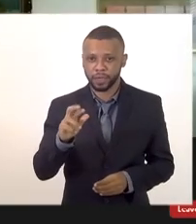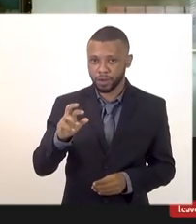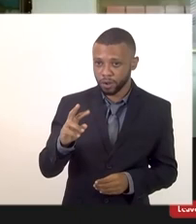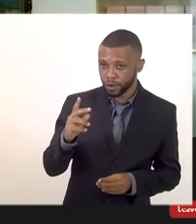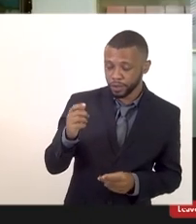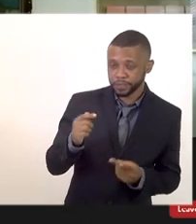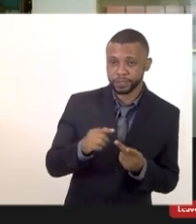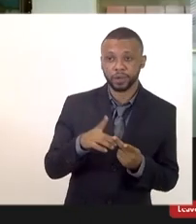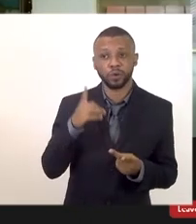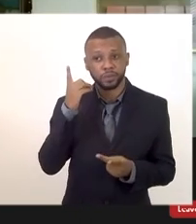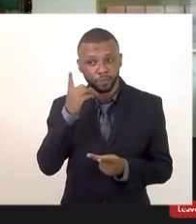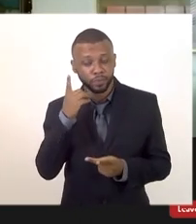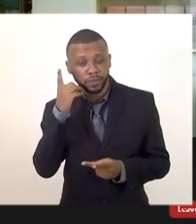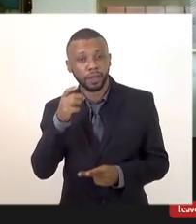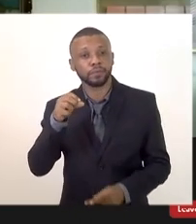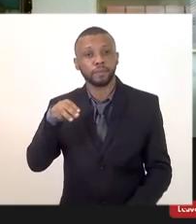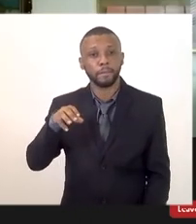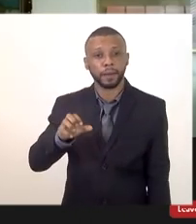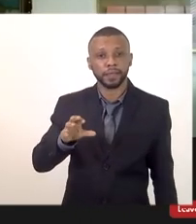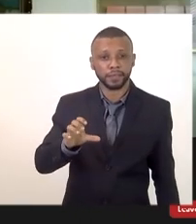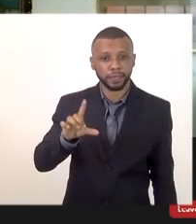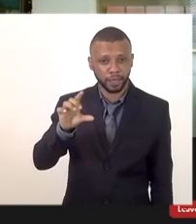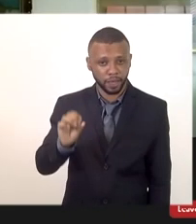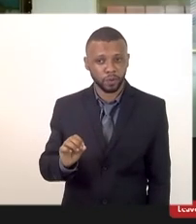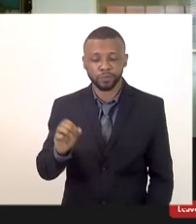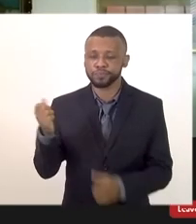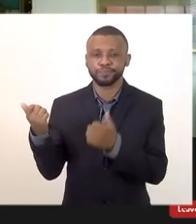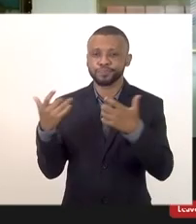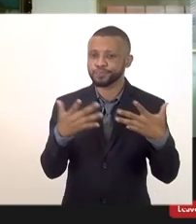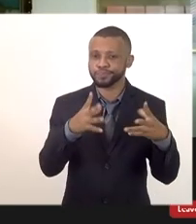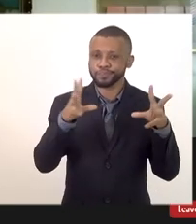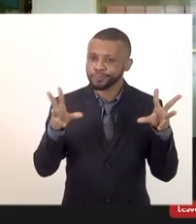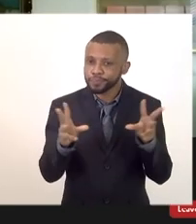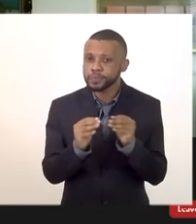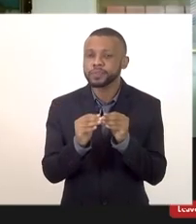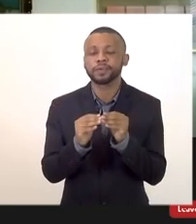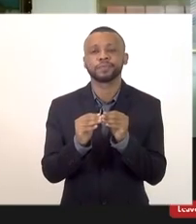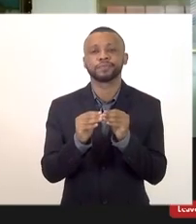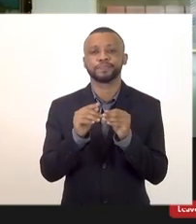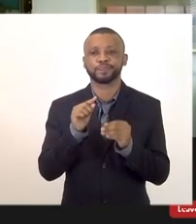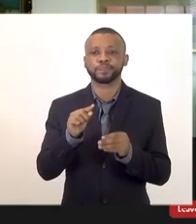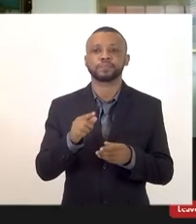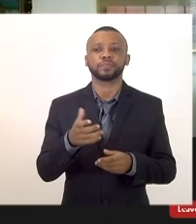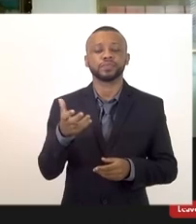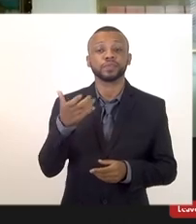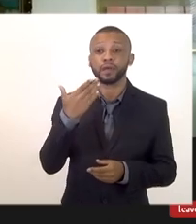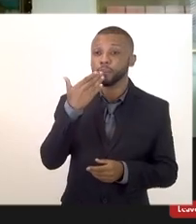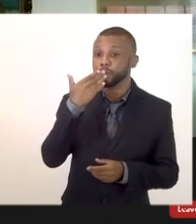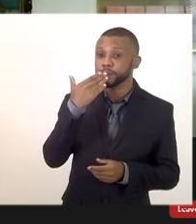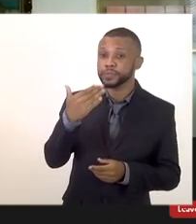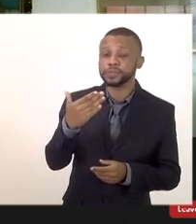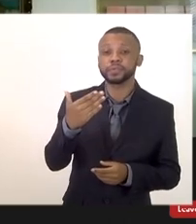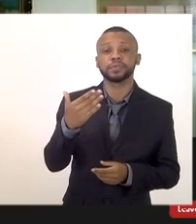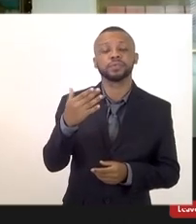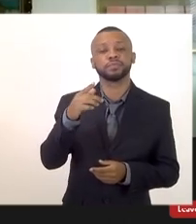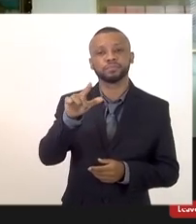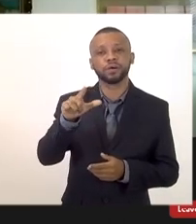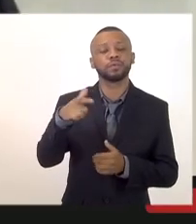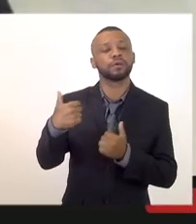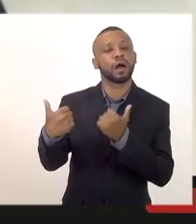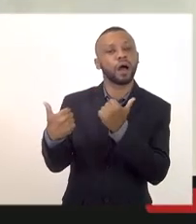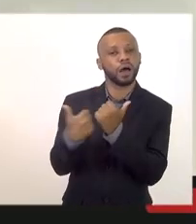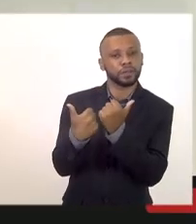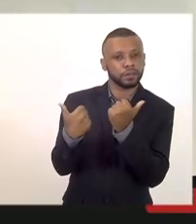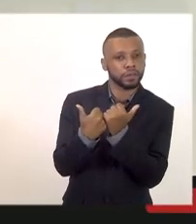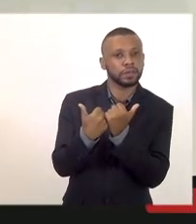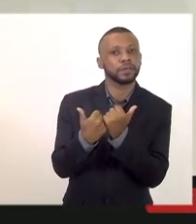consideração antes da fala pra vossa excelência fechar eu queria pedir pra sua assessoria coronel talvez assessoria